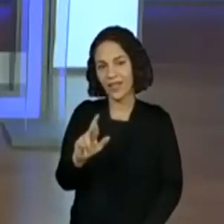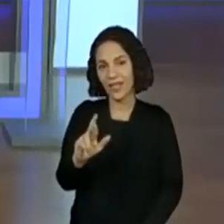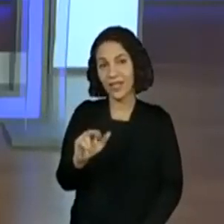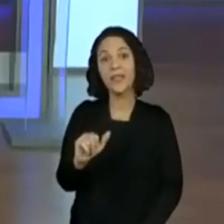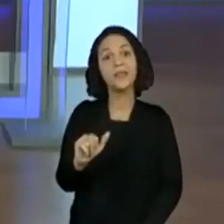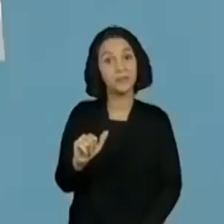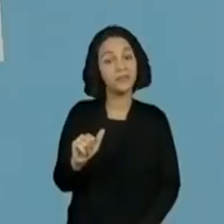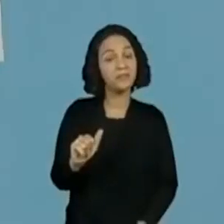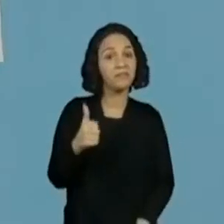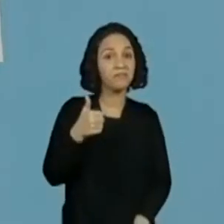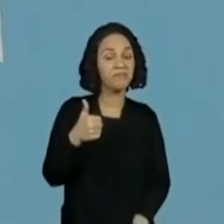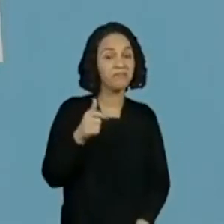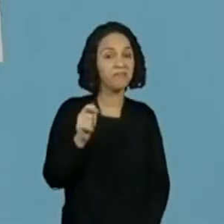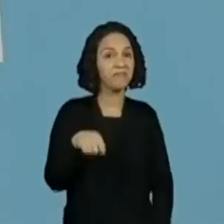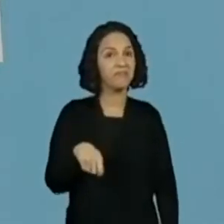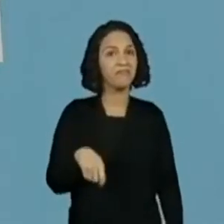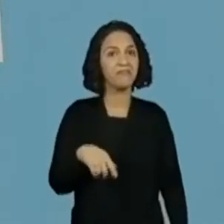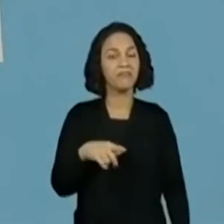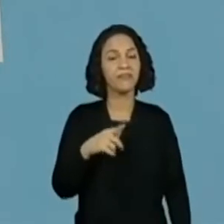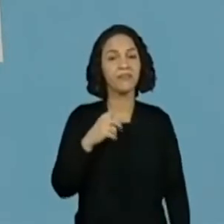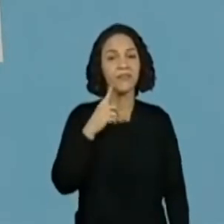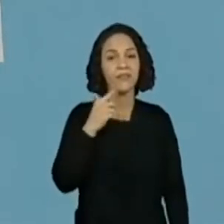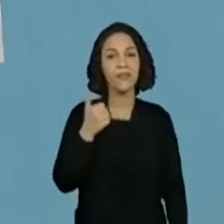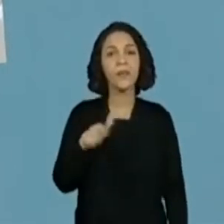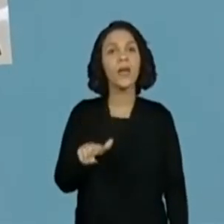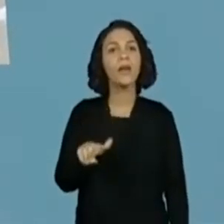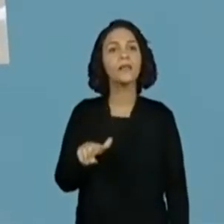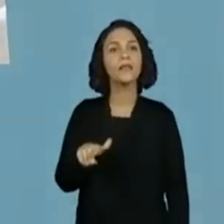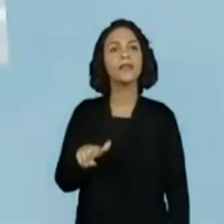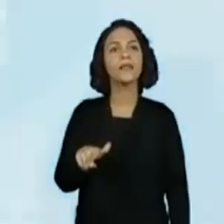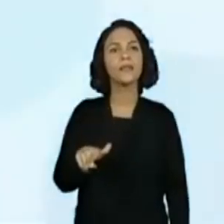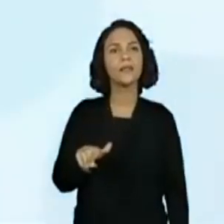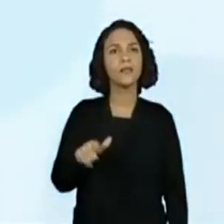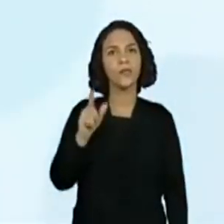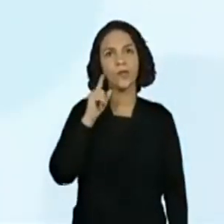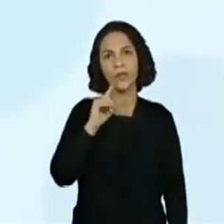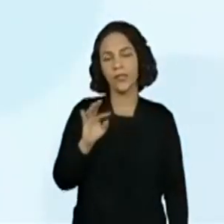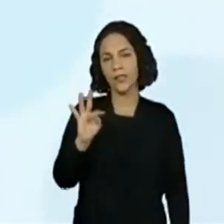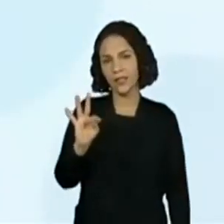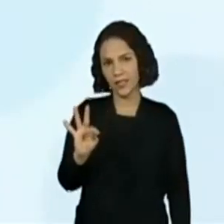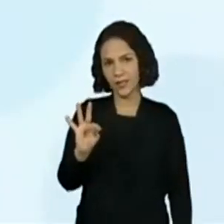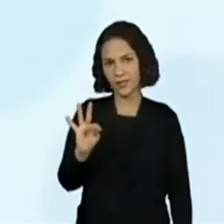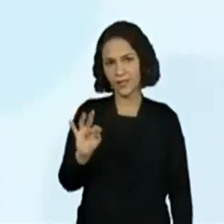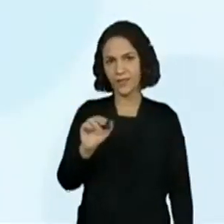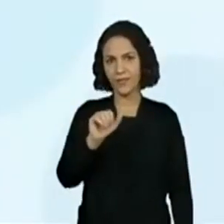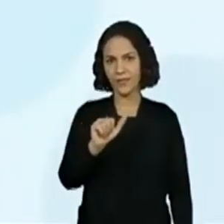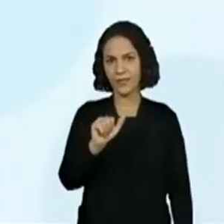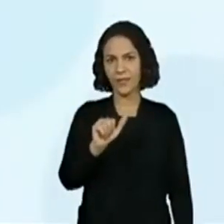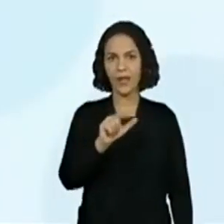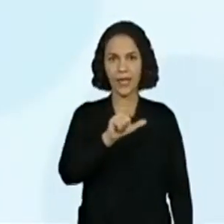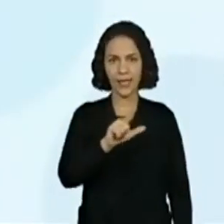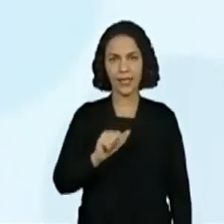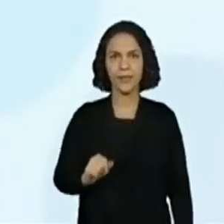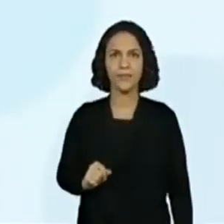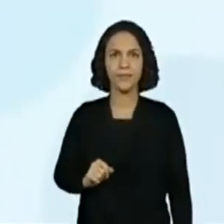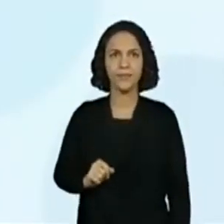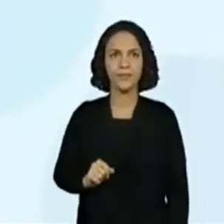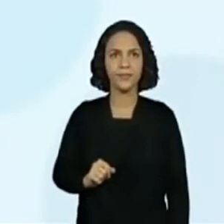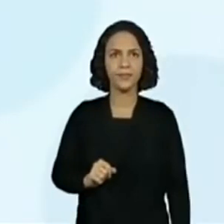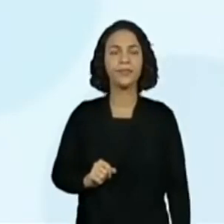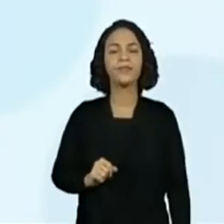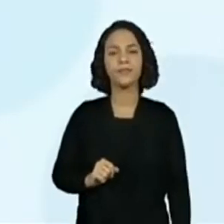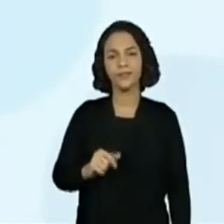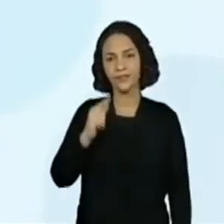um pouquinho. Vou precisar de mais uma letra para dar o Quintal. Então, é o T. T. O A. E o L. Que aí fica